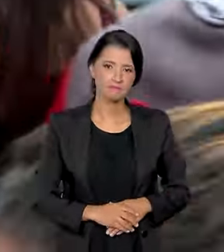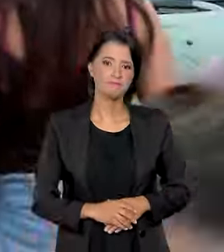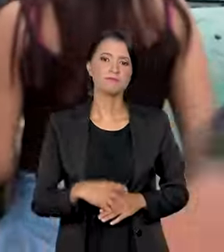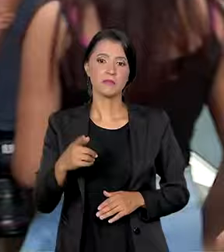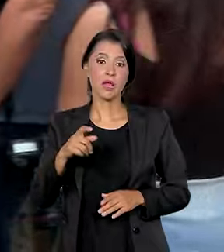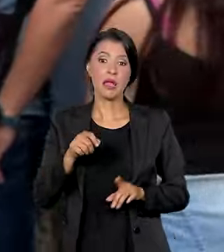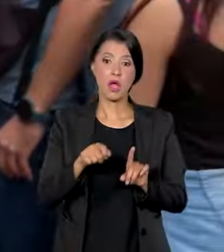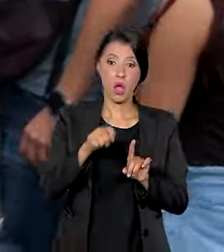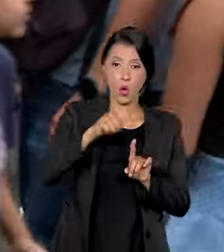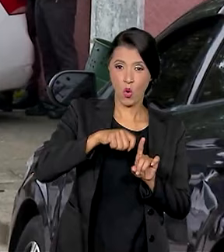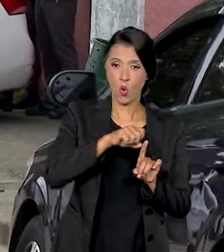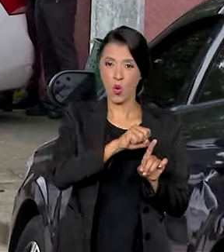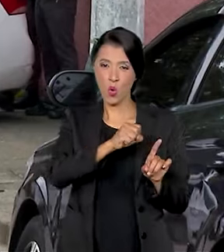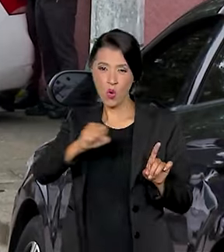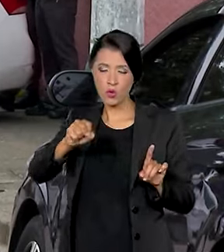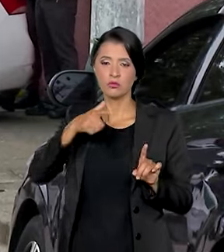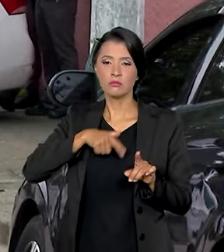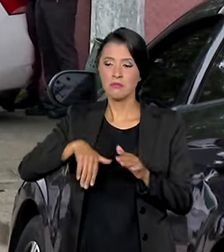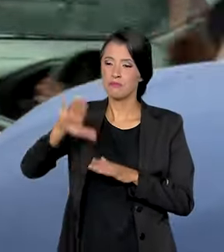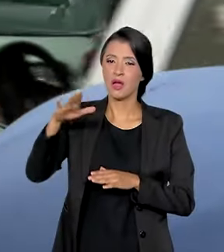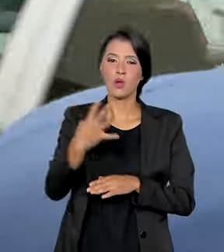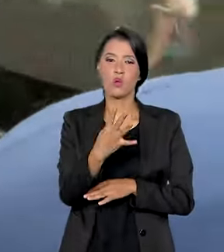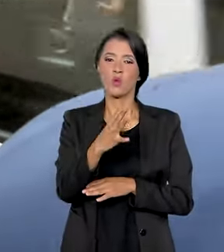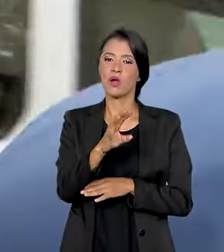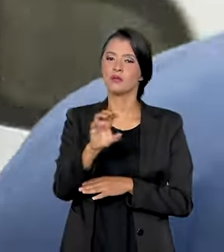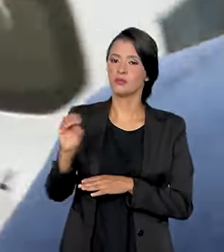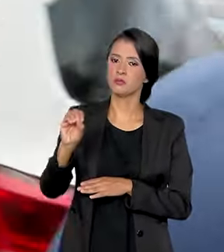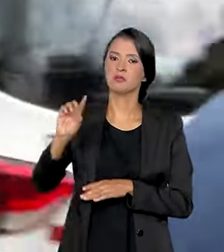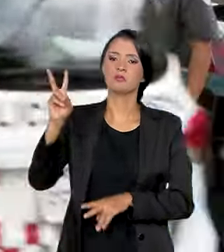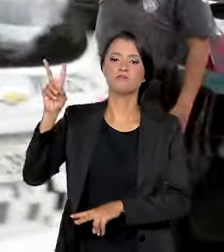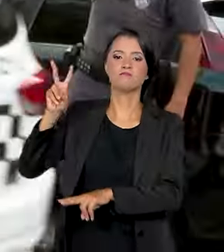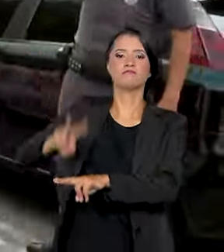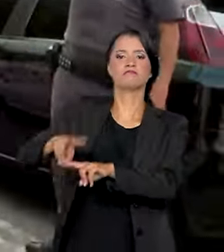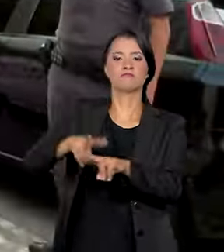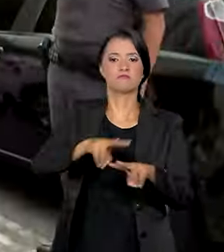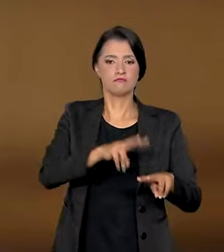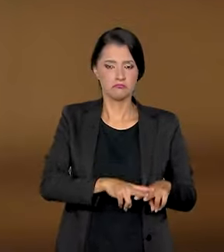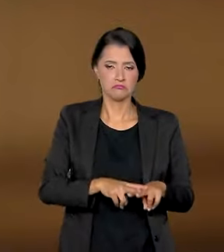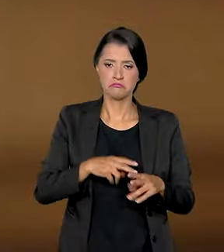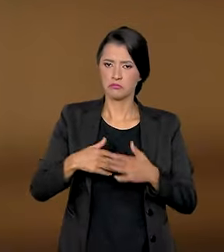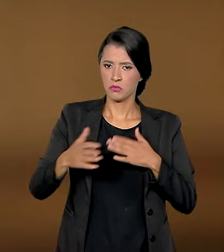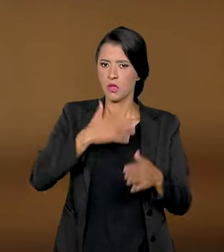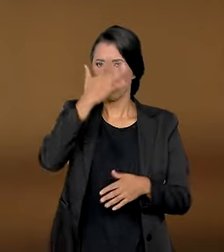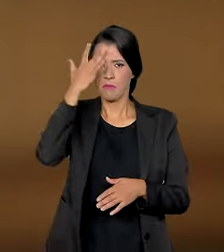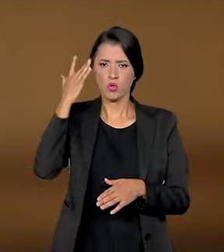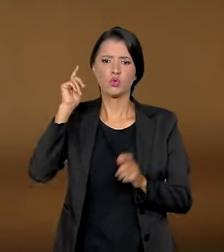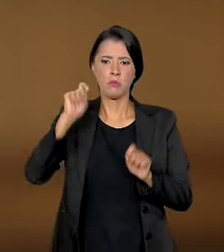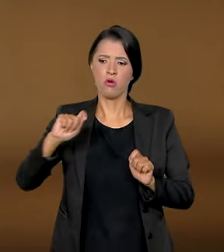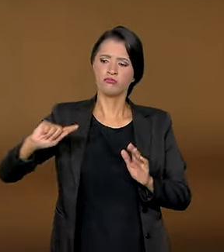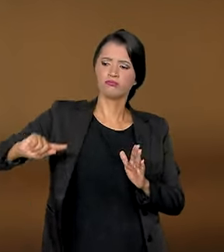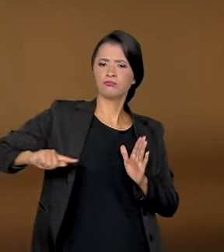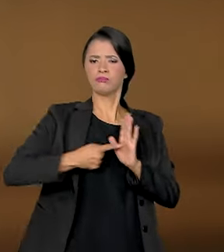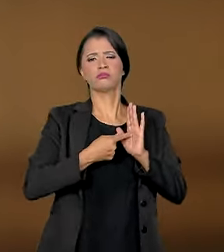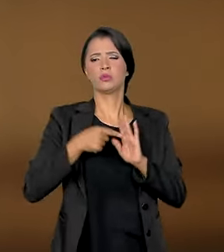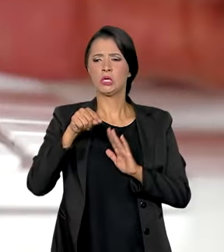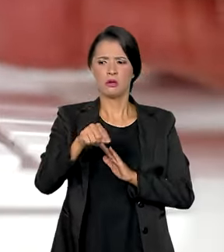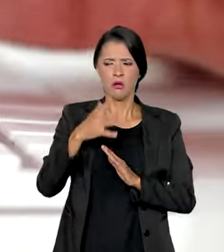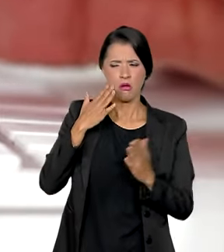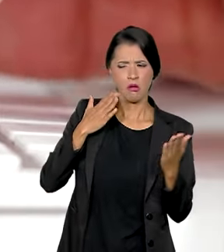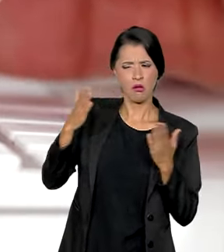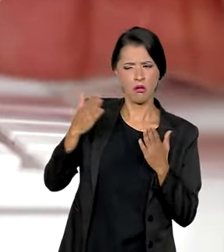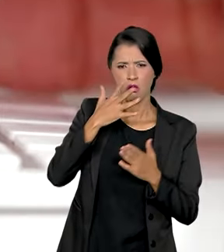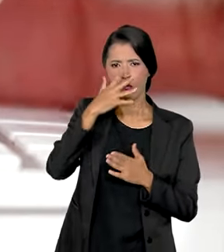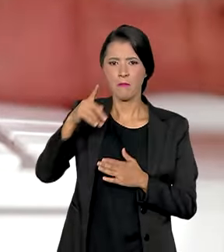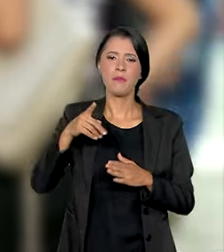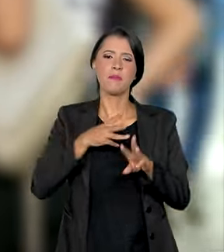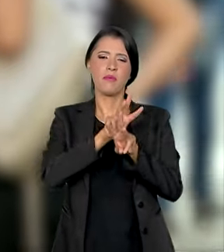Nos primeiros oito meses, foram mais de 400 prisões. Qualquer pessoa pode denunciar alguma atividade